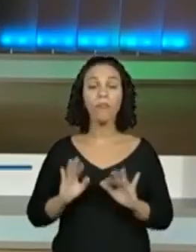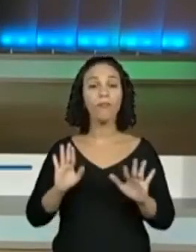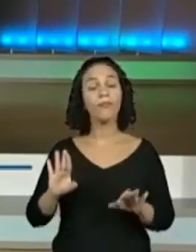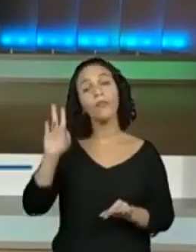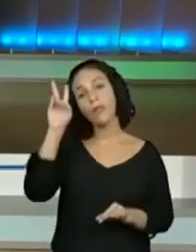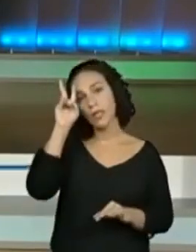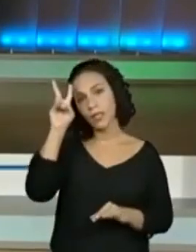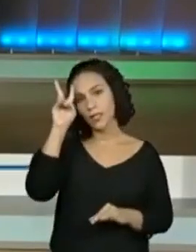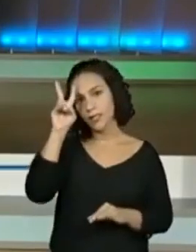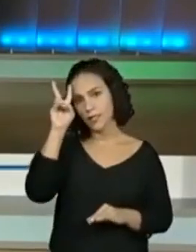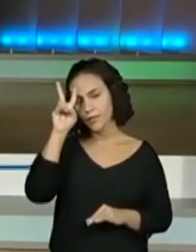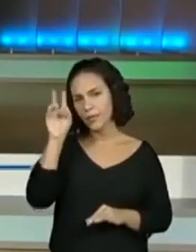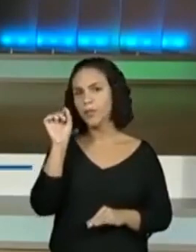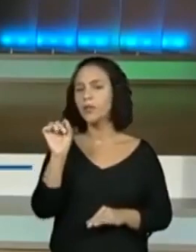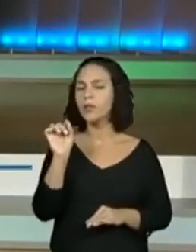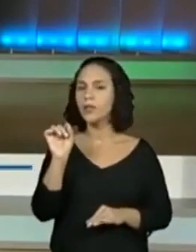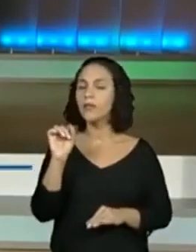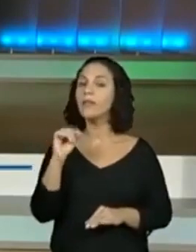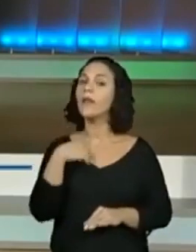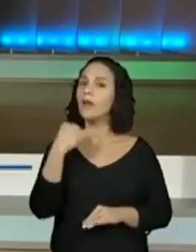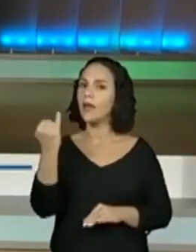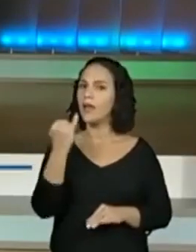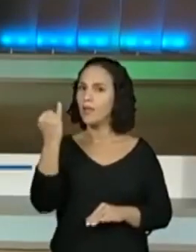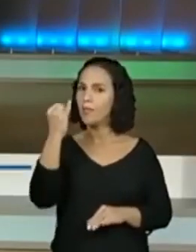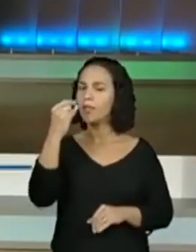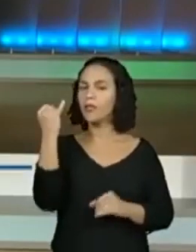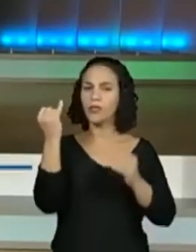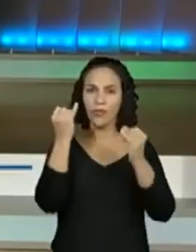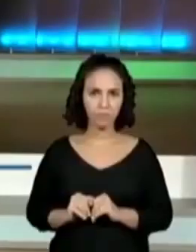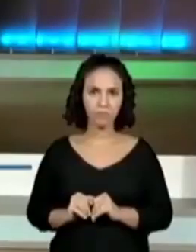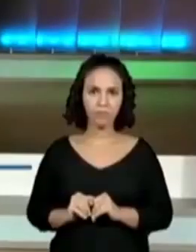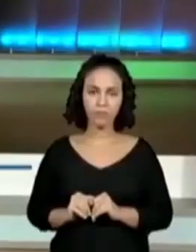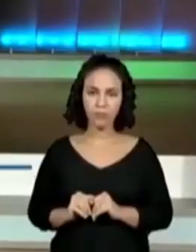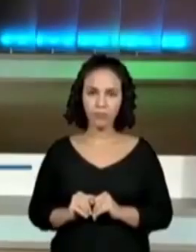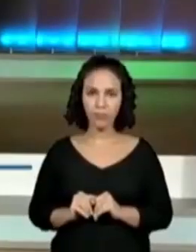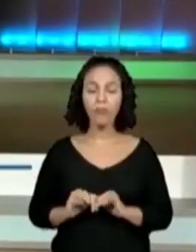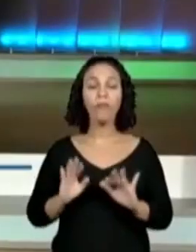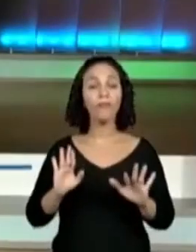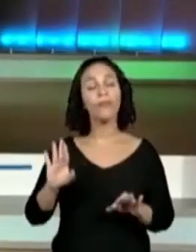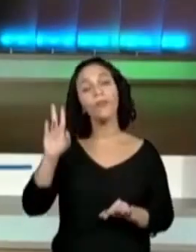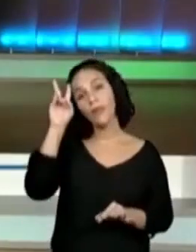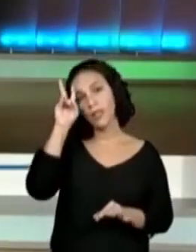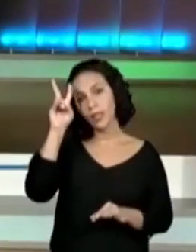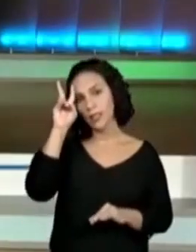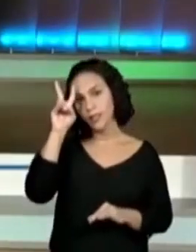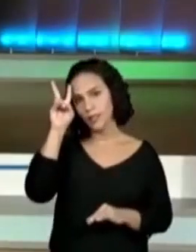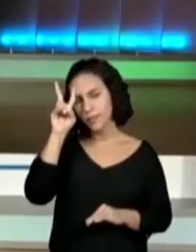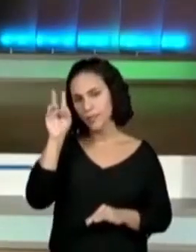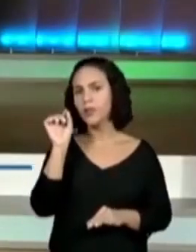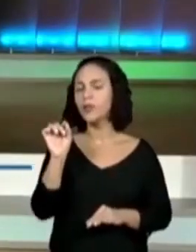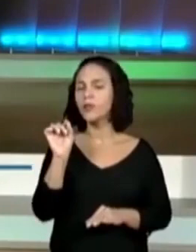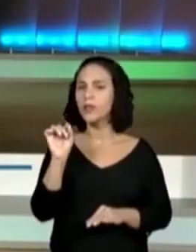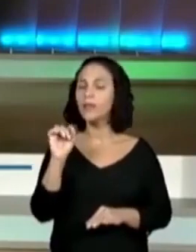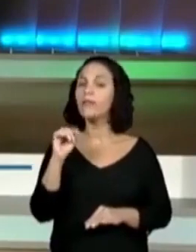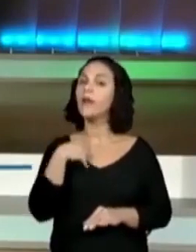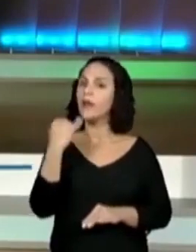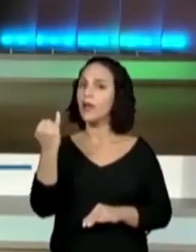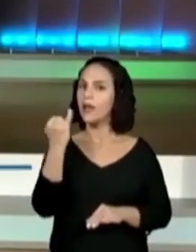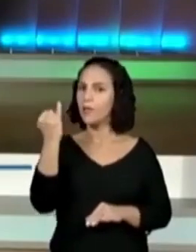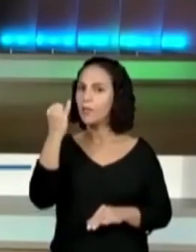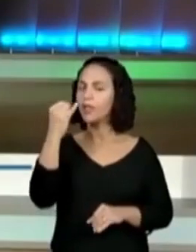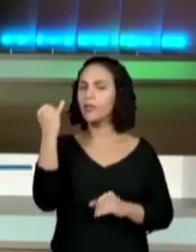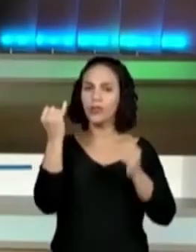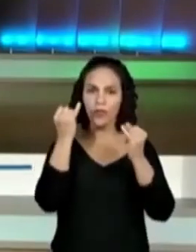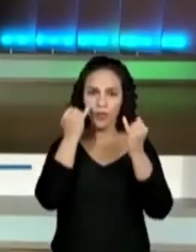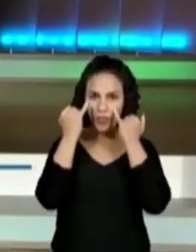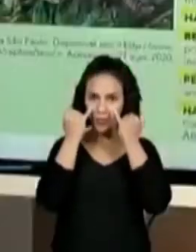Vale lembrar... Não, ressaltar uma informação que eu não falei no início da aula. Vou falar pra vocês... Vale lembrar... Não, ressaltar uma informação que eu não falei no início